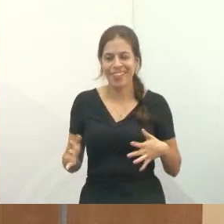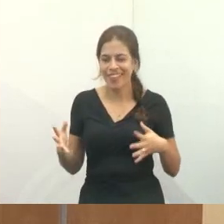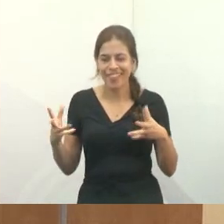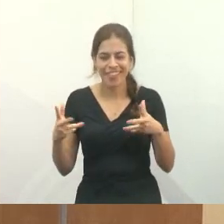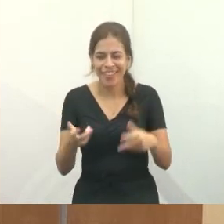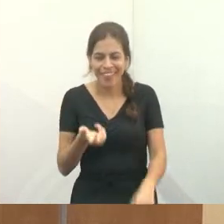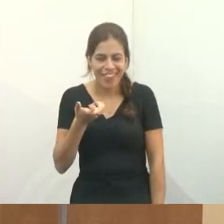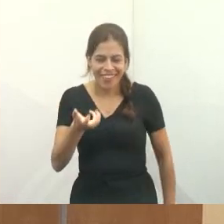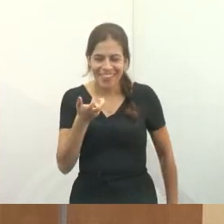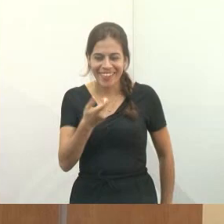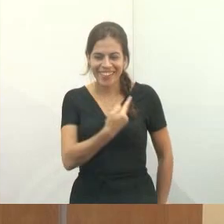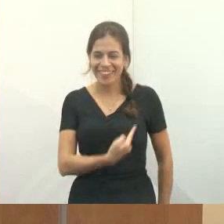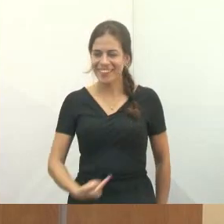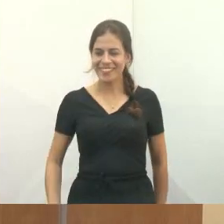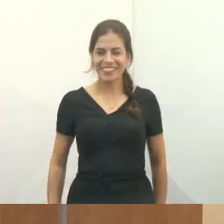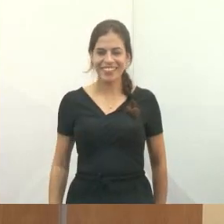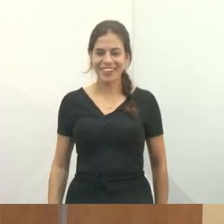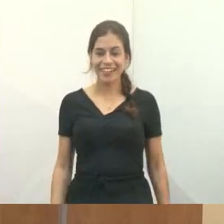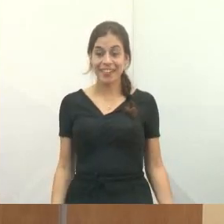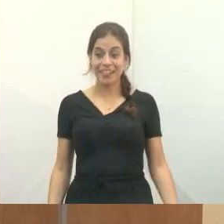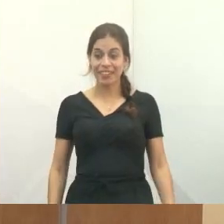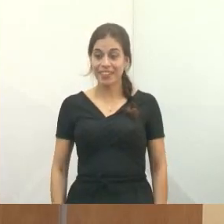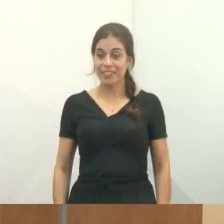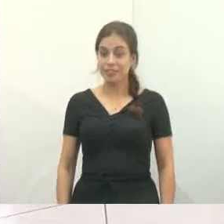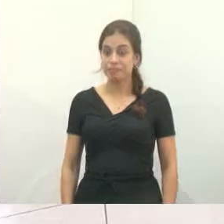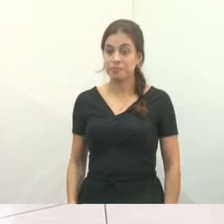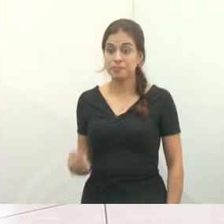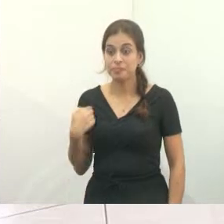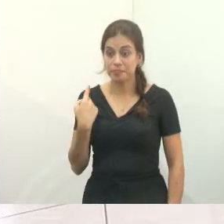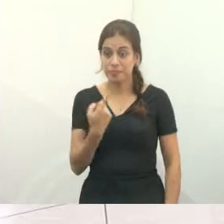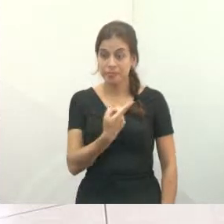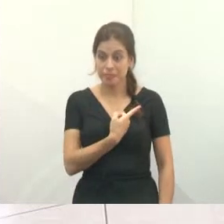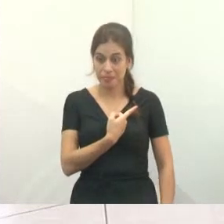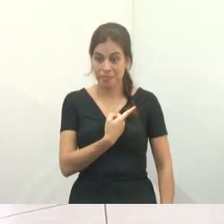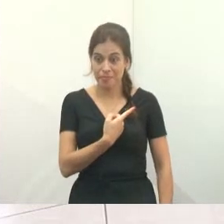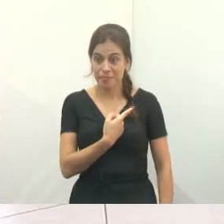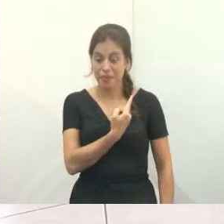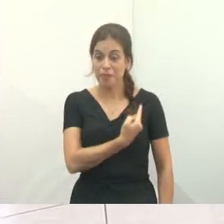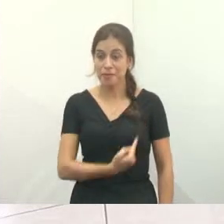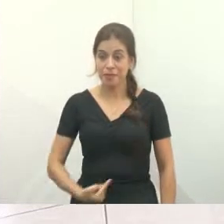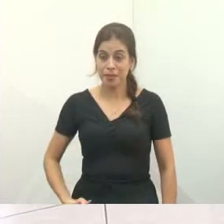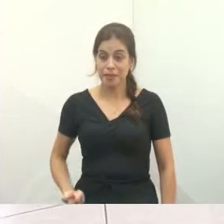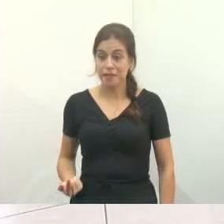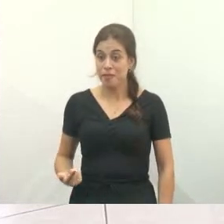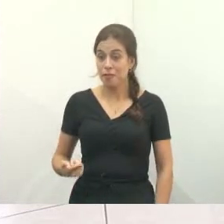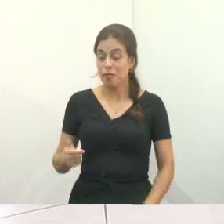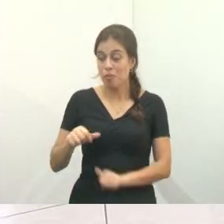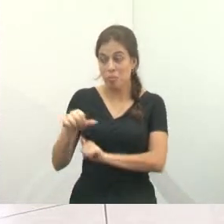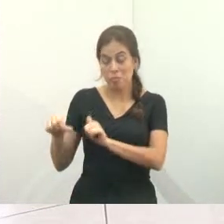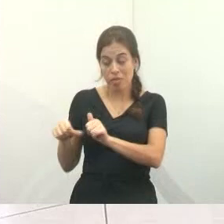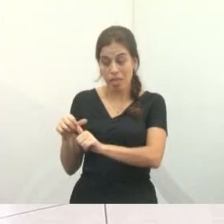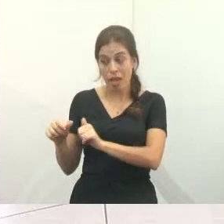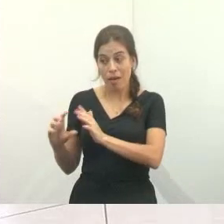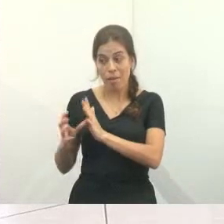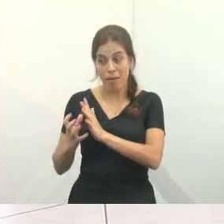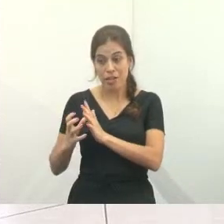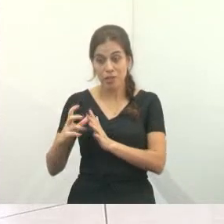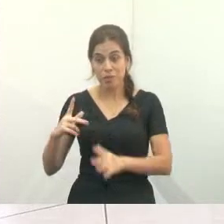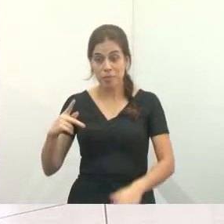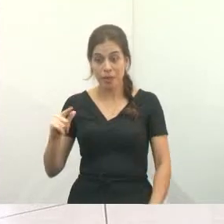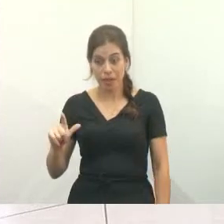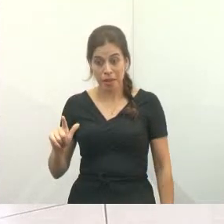Todo mundo quer o governador. Como é que é? Nosso governador vai para o PL. É o que eu estou ouvindo na rede social, não sei.